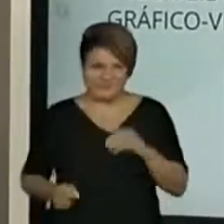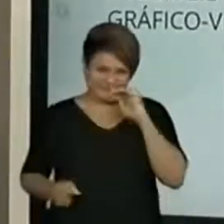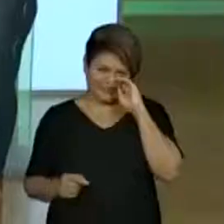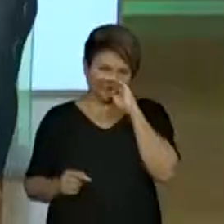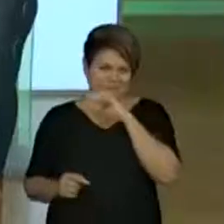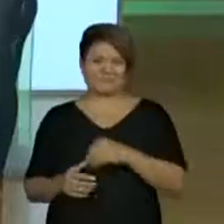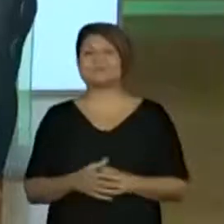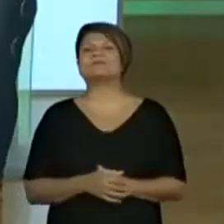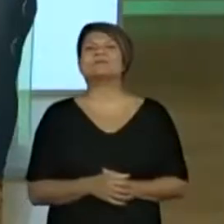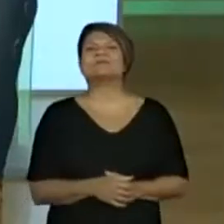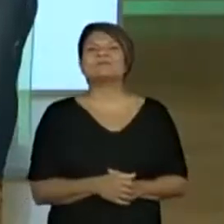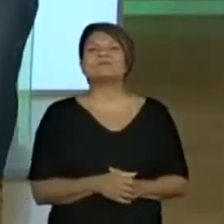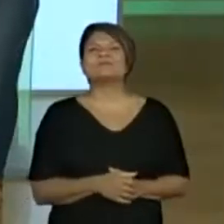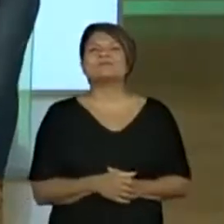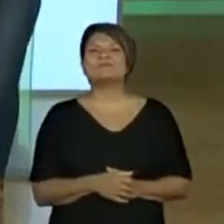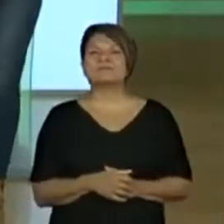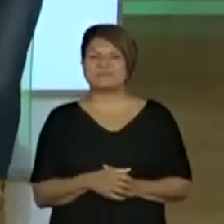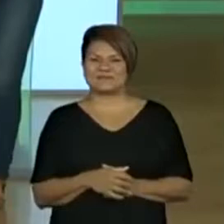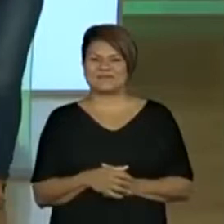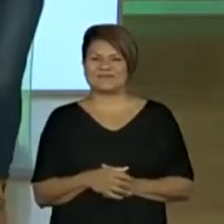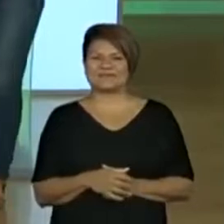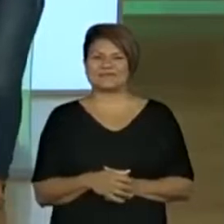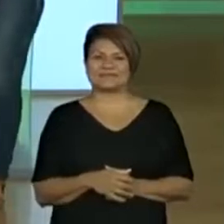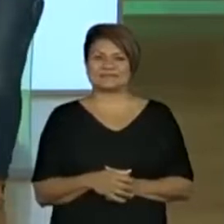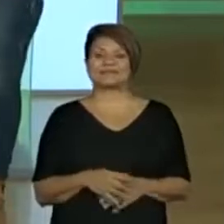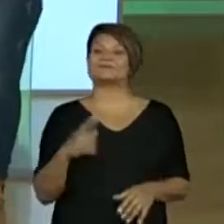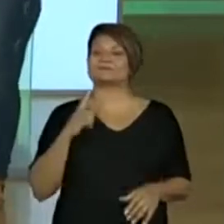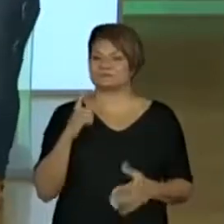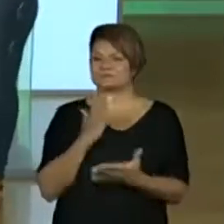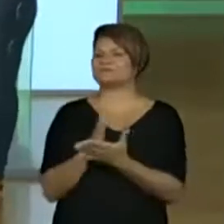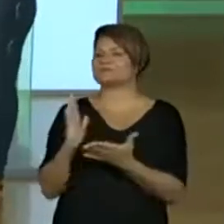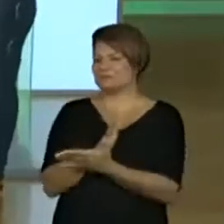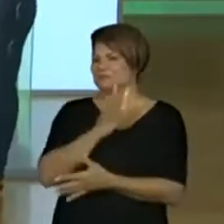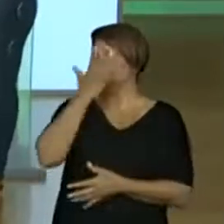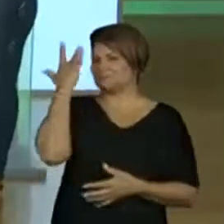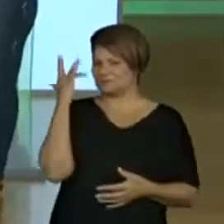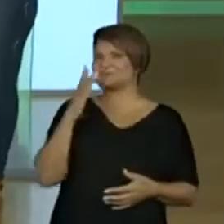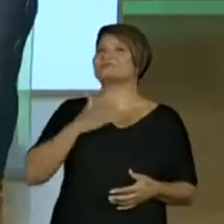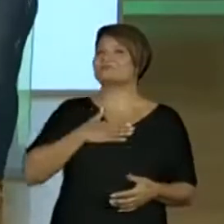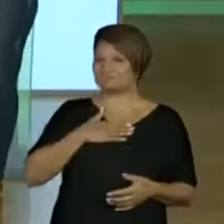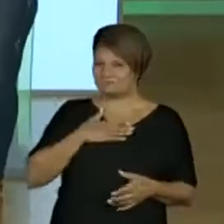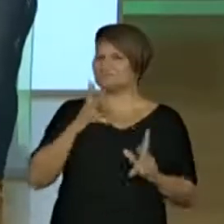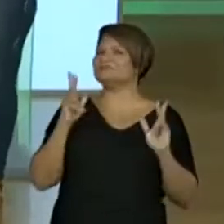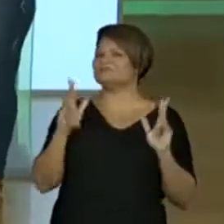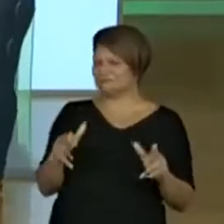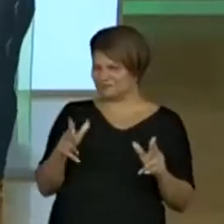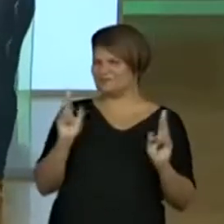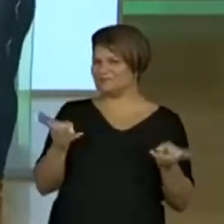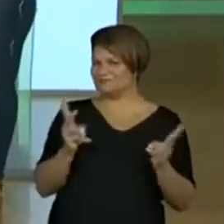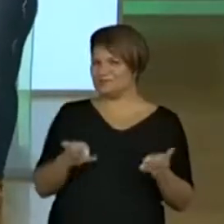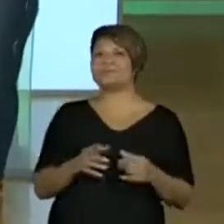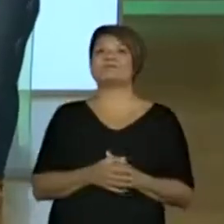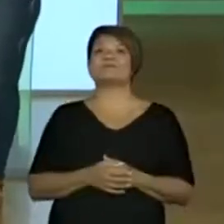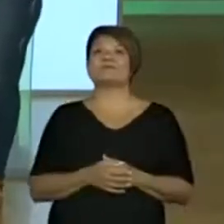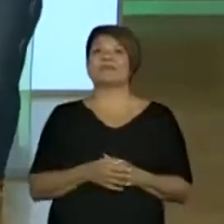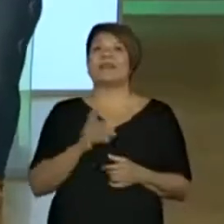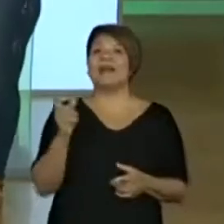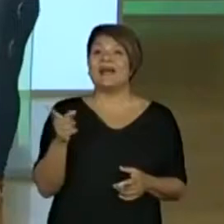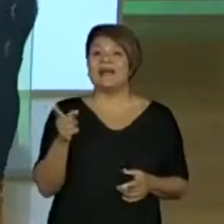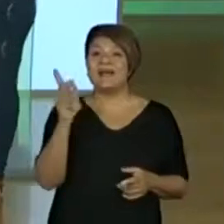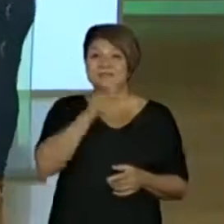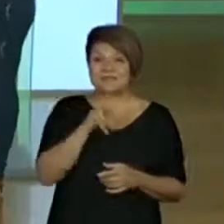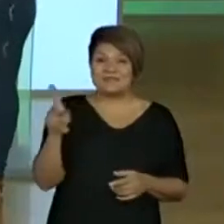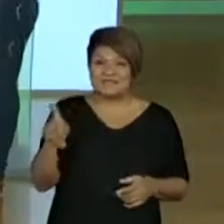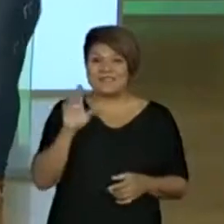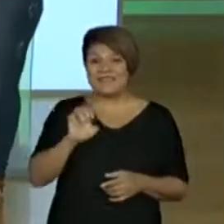Conta aí para a gente. Olha lá, tem um pessoal que gosta do mesmo que você, professora. mesmo que eu? Ah, a professora